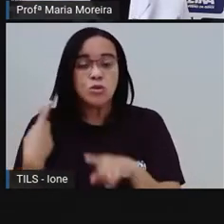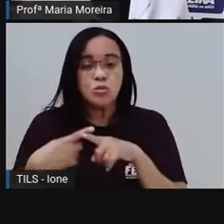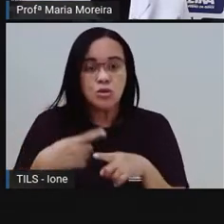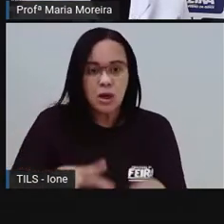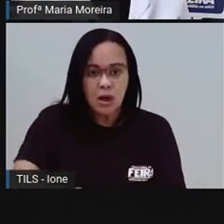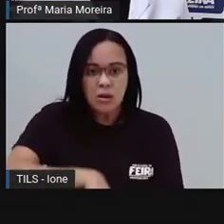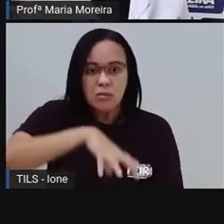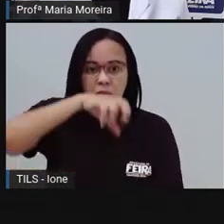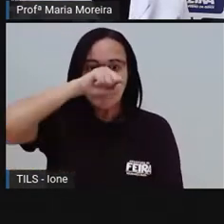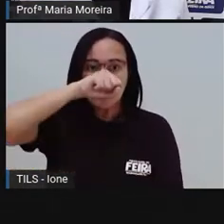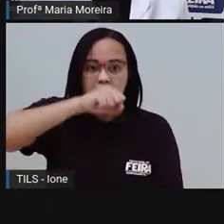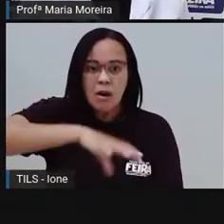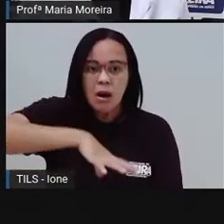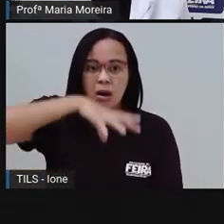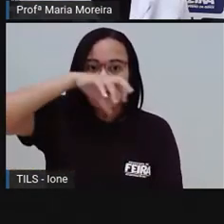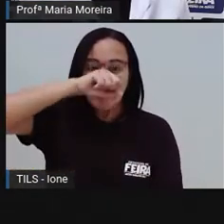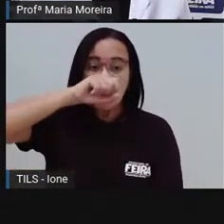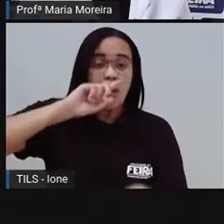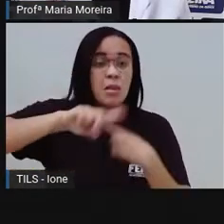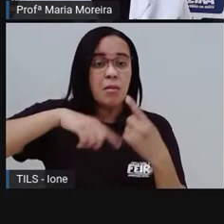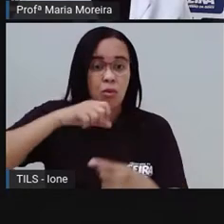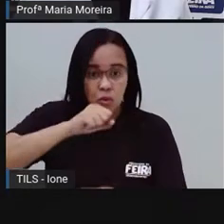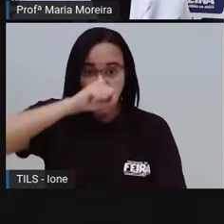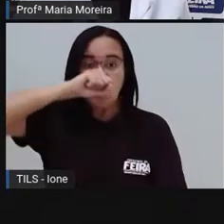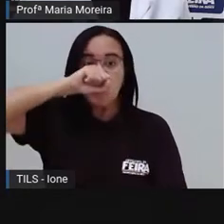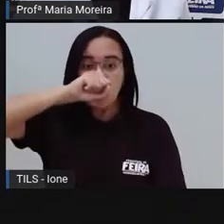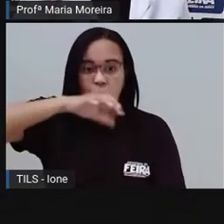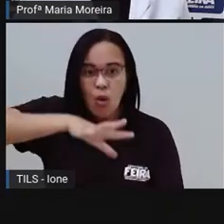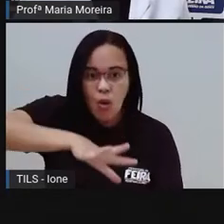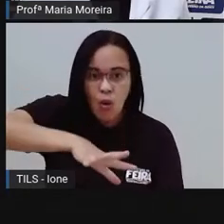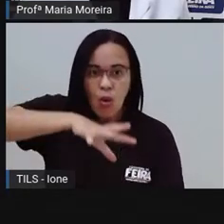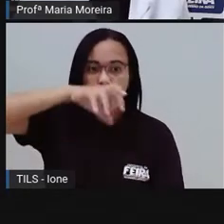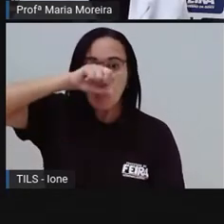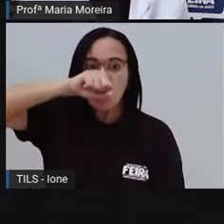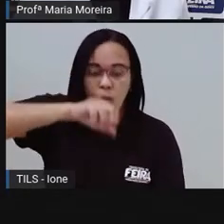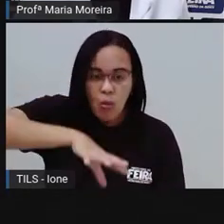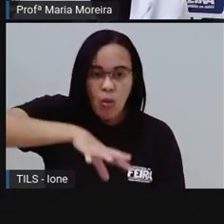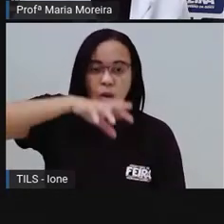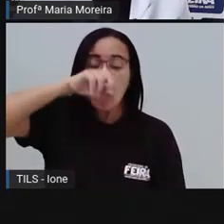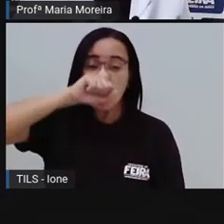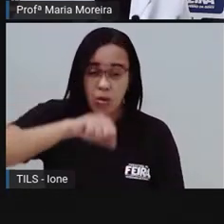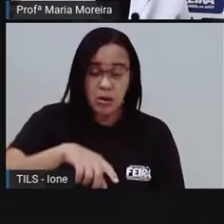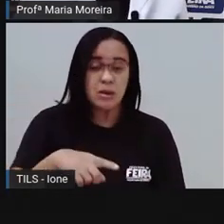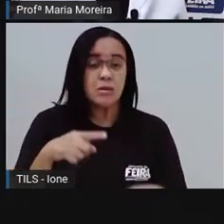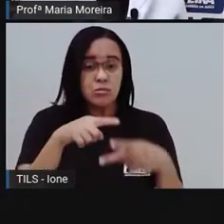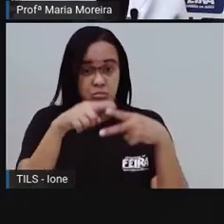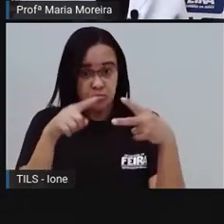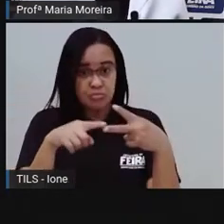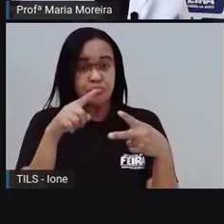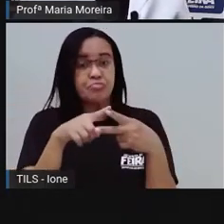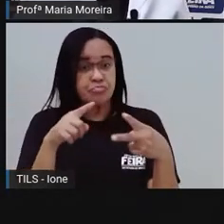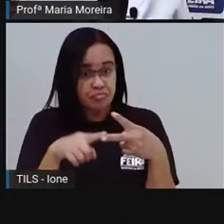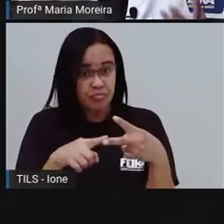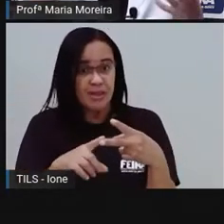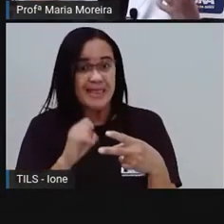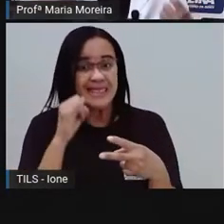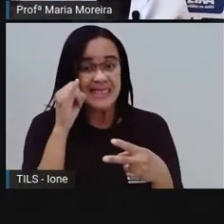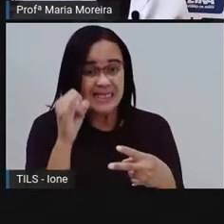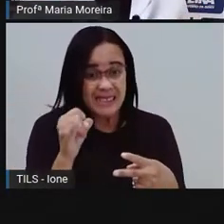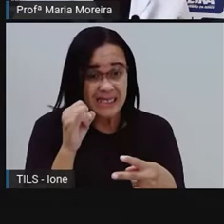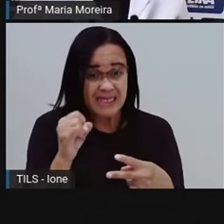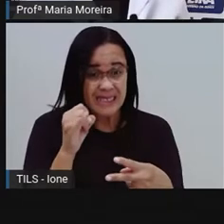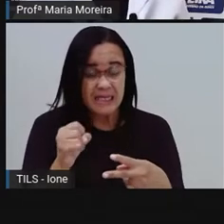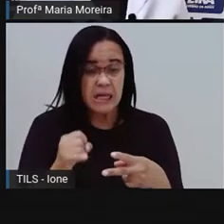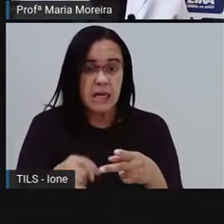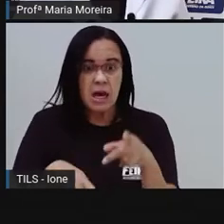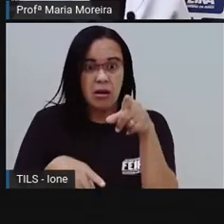carbônico, monóxido de carbono e outros gases tóxicos, né? E aí o acontece? Se você